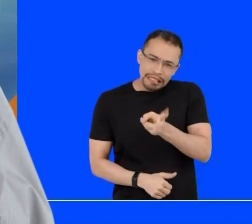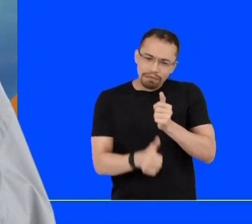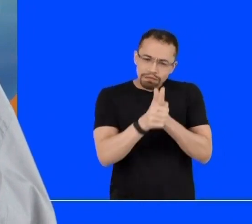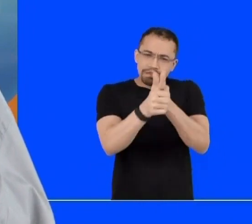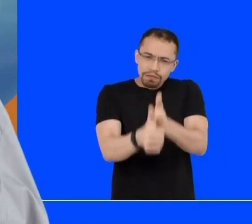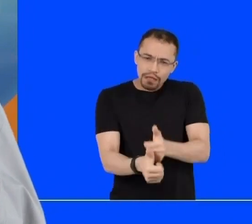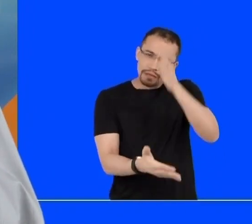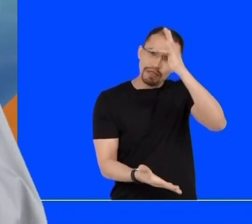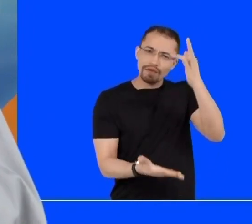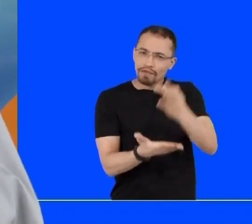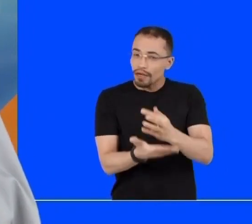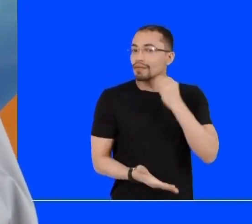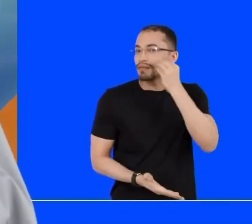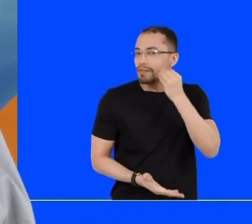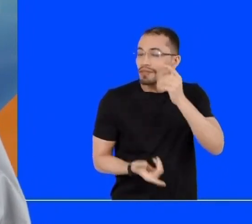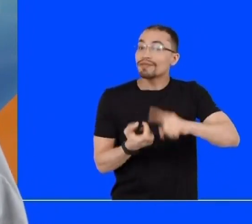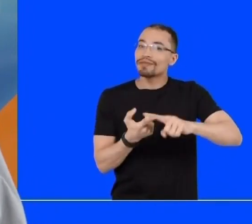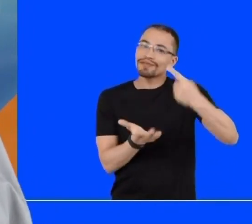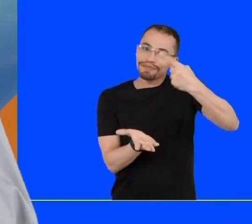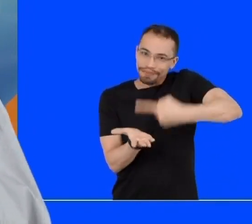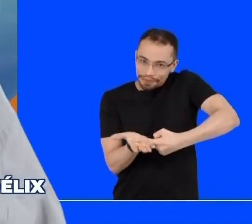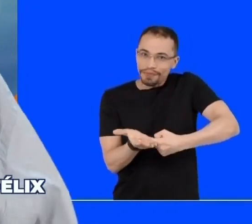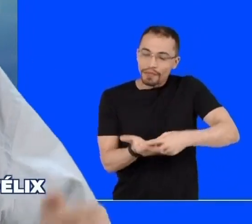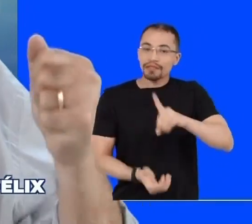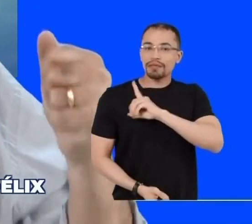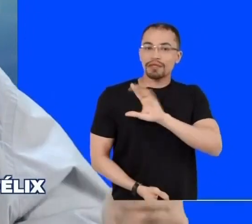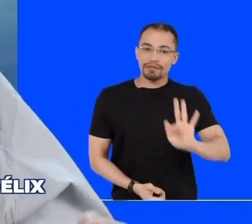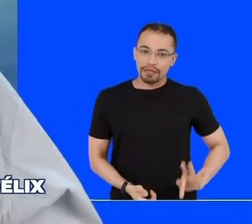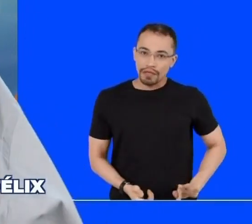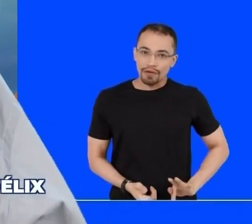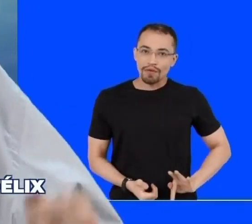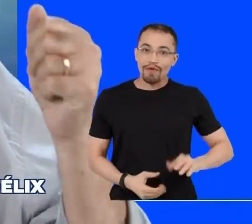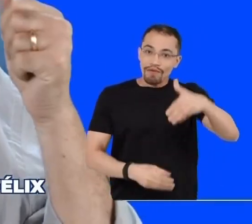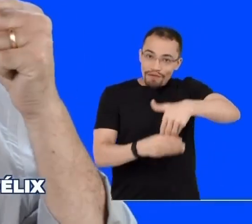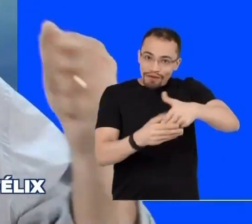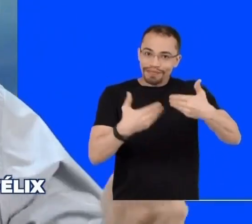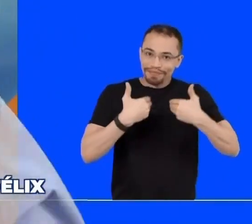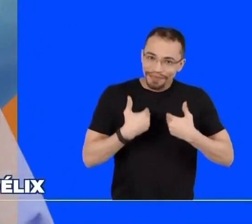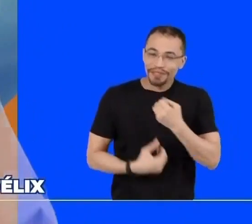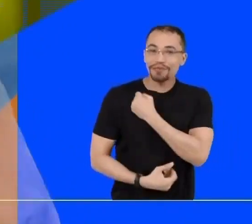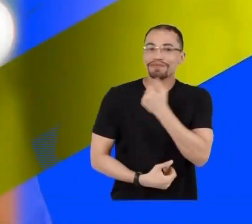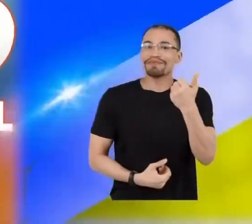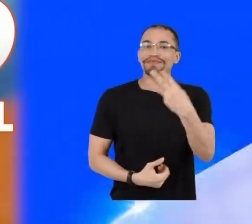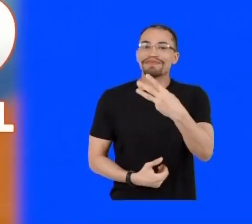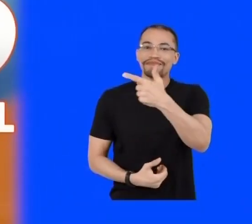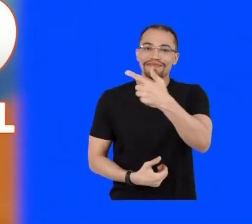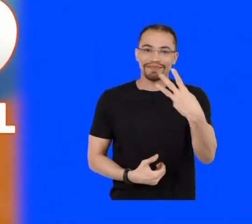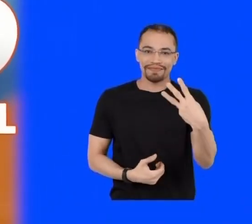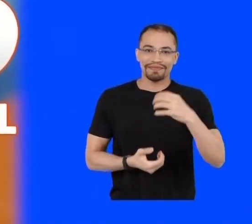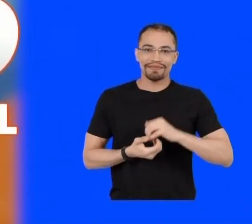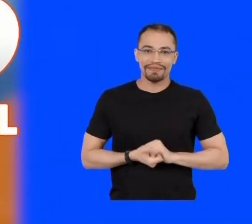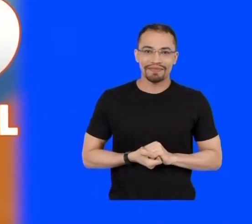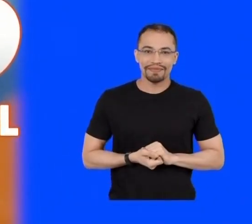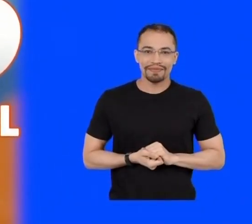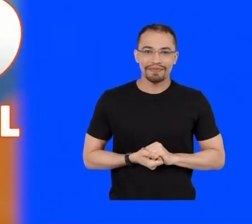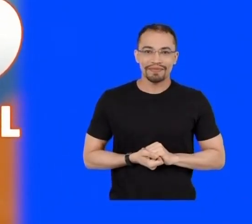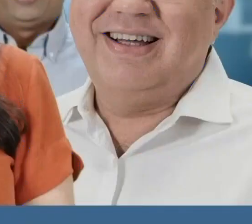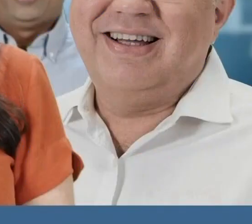sempre guiado pela fé, experiência e compromisso. Deputado federal, vote Antônio Félix, 1323.